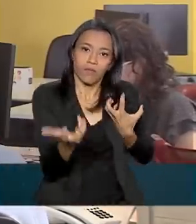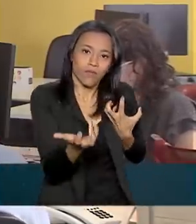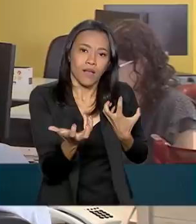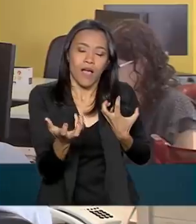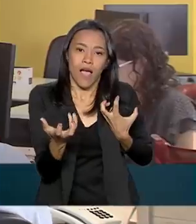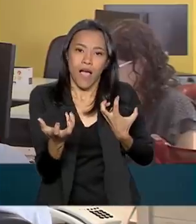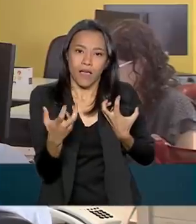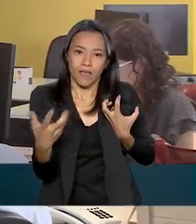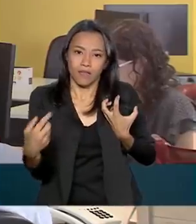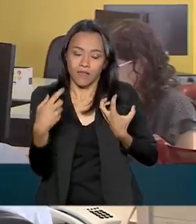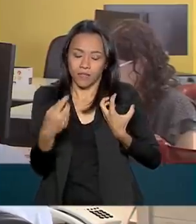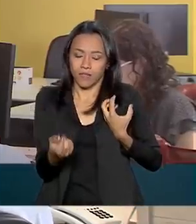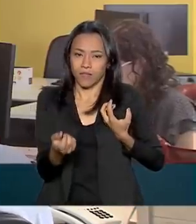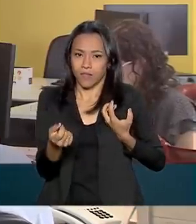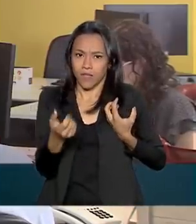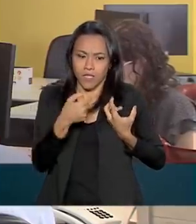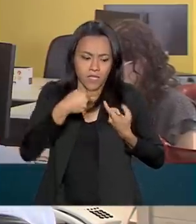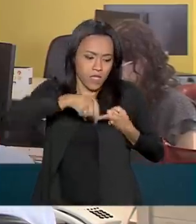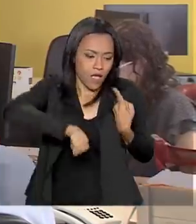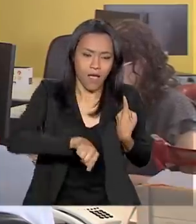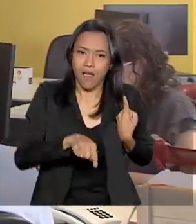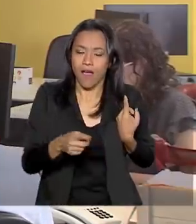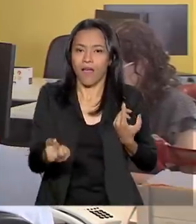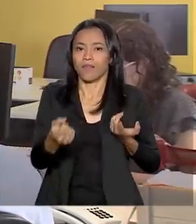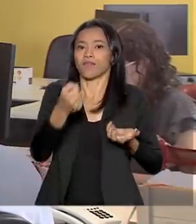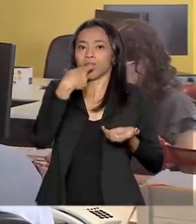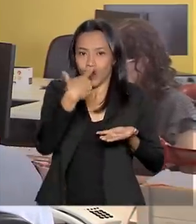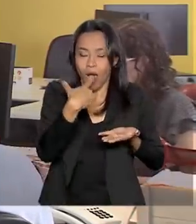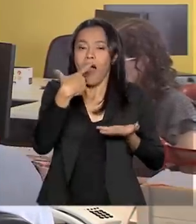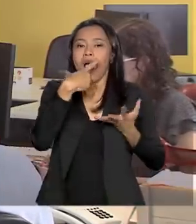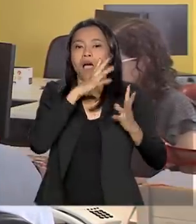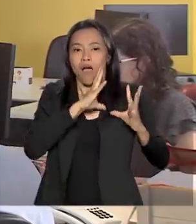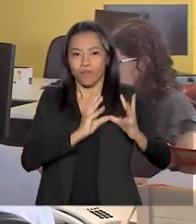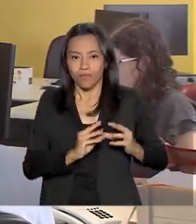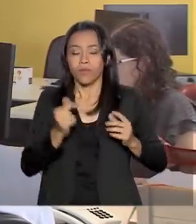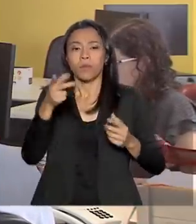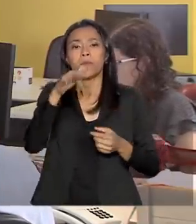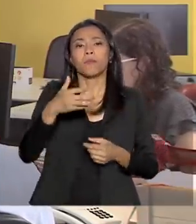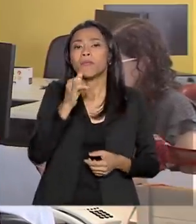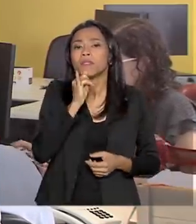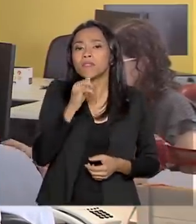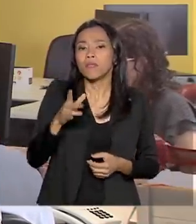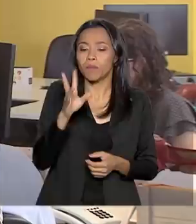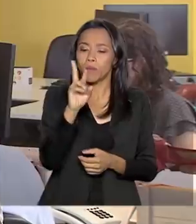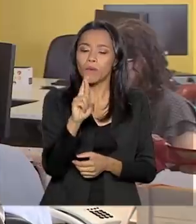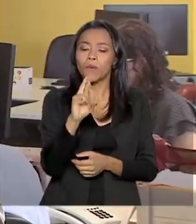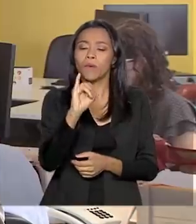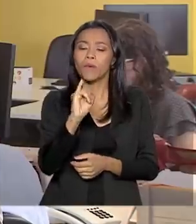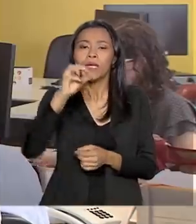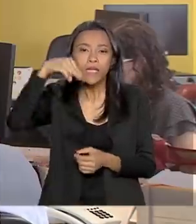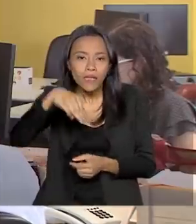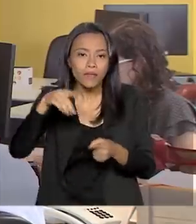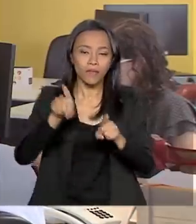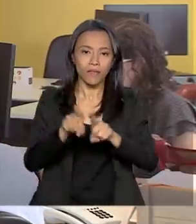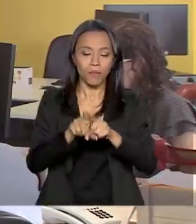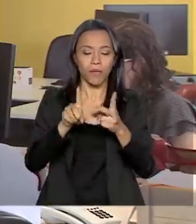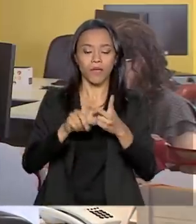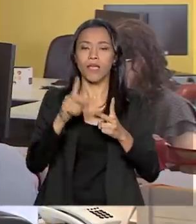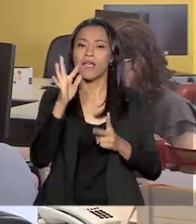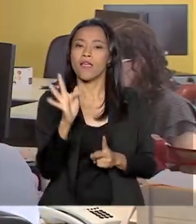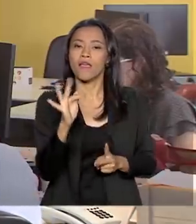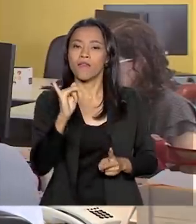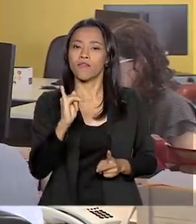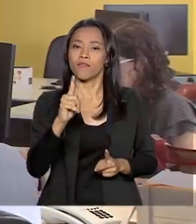Os pacientes que receberam rim e fígado vão continuar a receber imunossupressores, o tacrilmo, que passará a ser